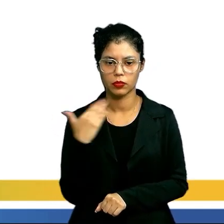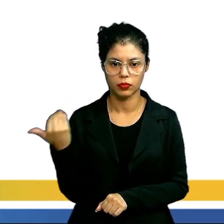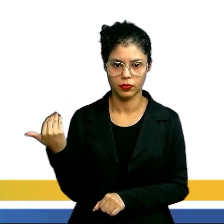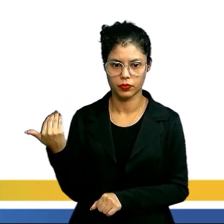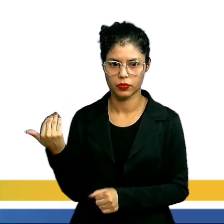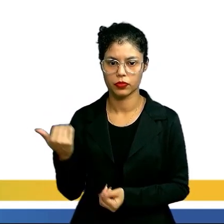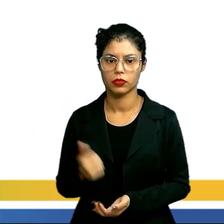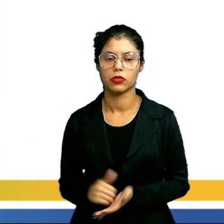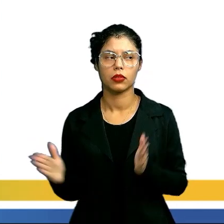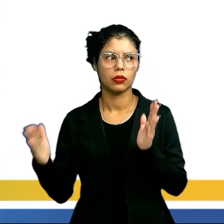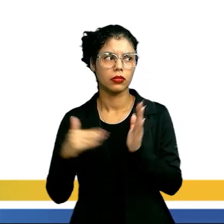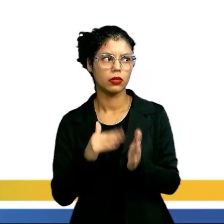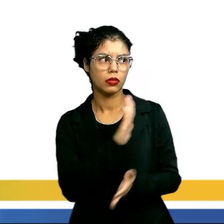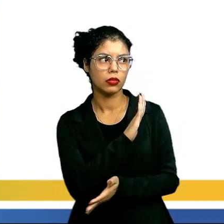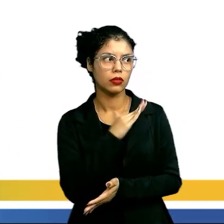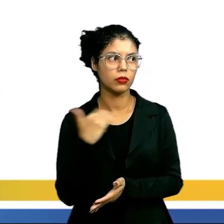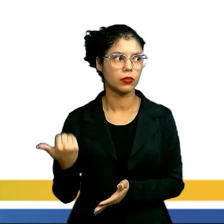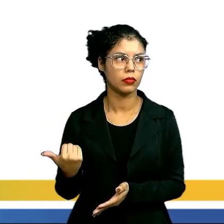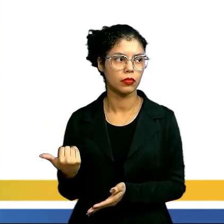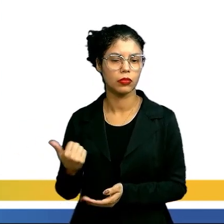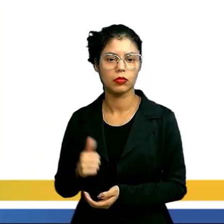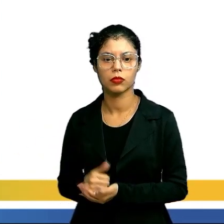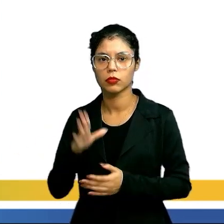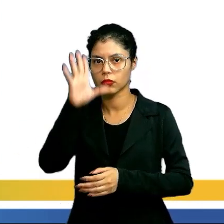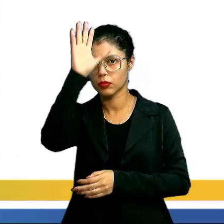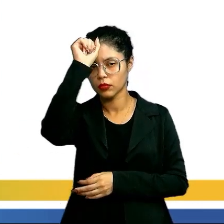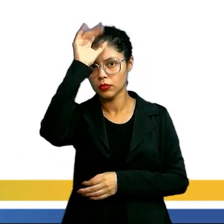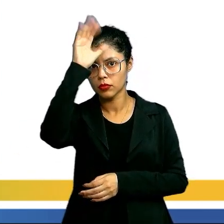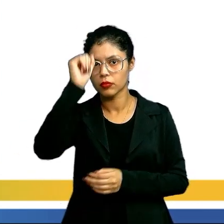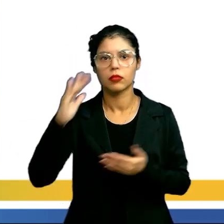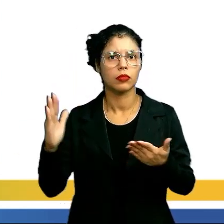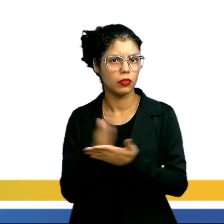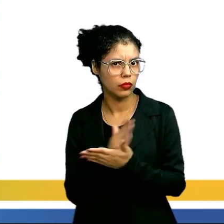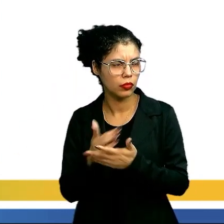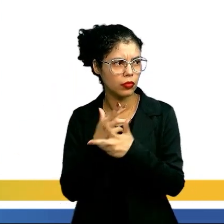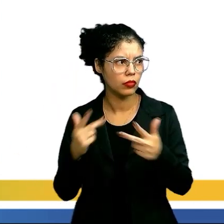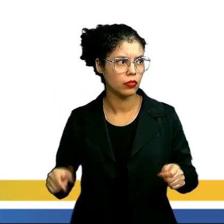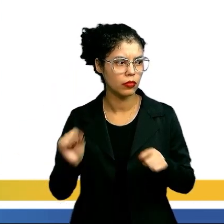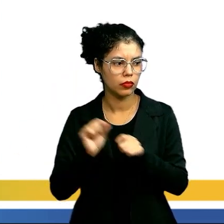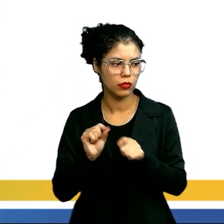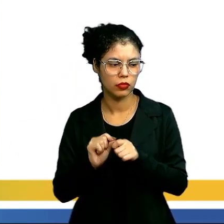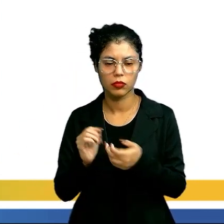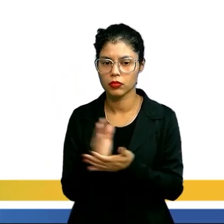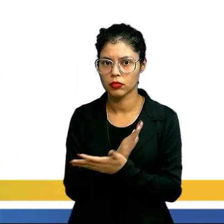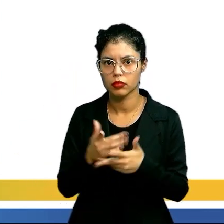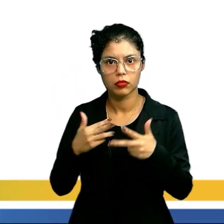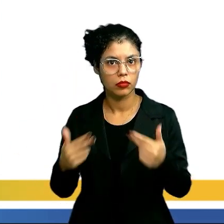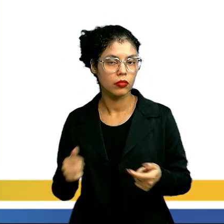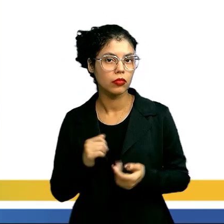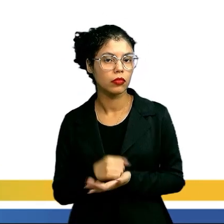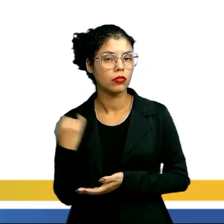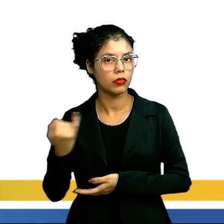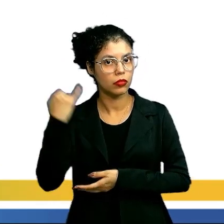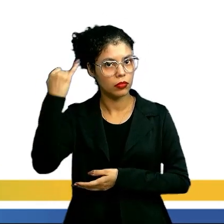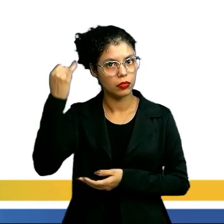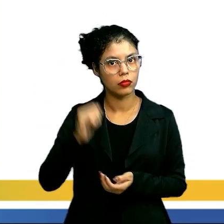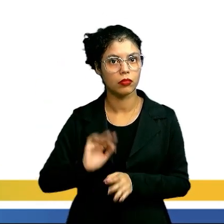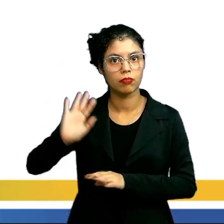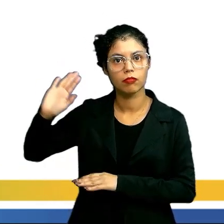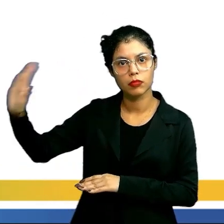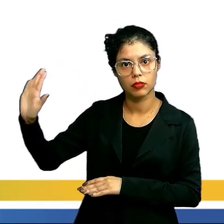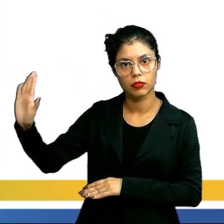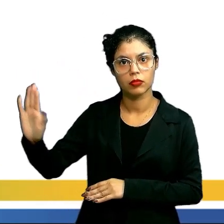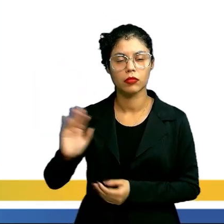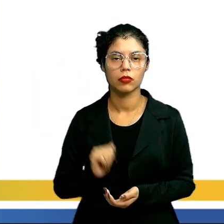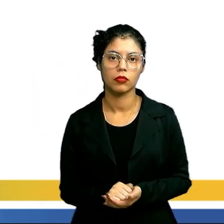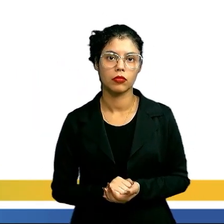Então, até a morte, nós estamos aprendendo alguma coisa, fazendo alguma coisa e, principalmente, deixando a